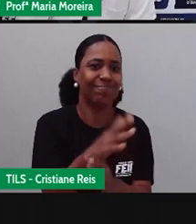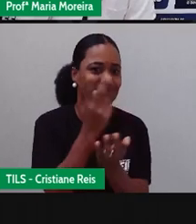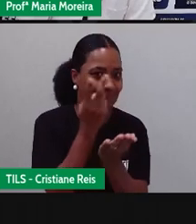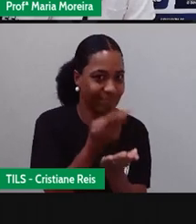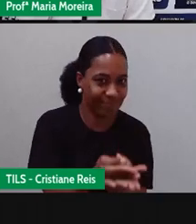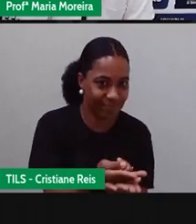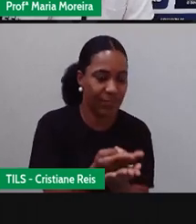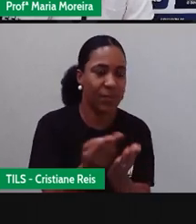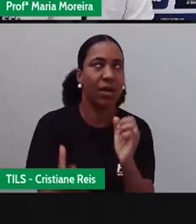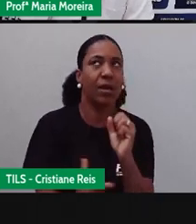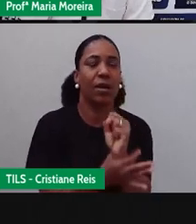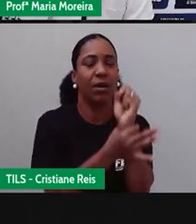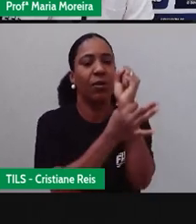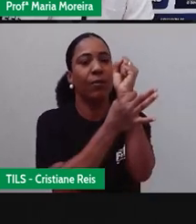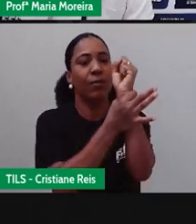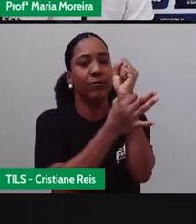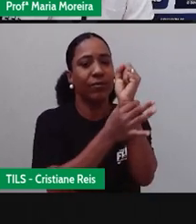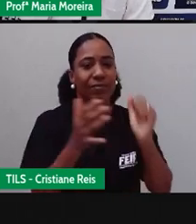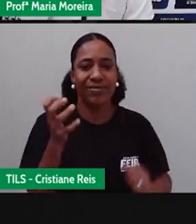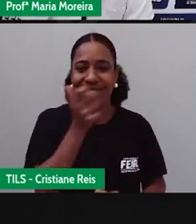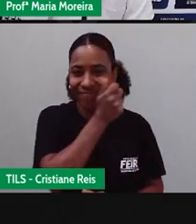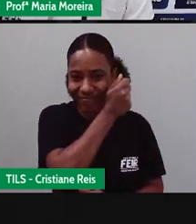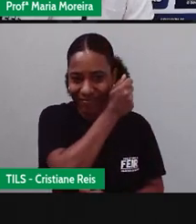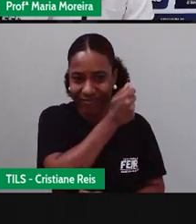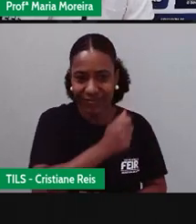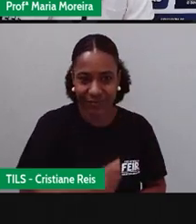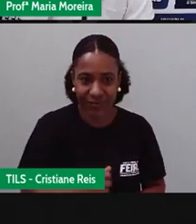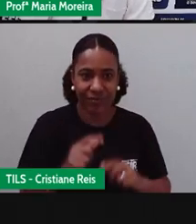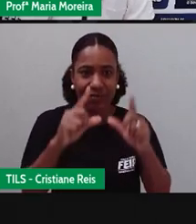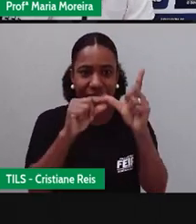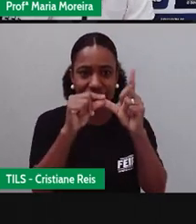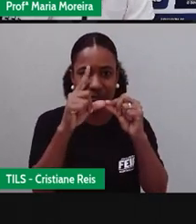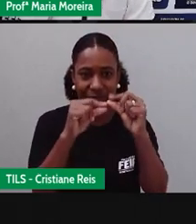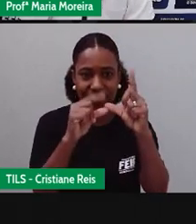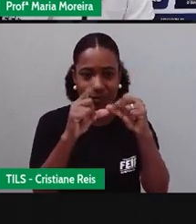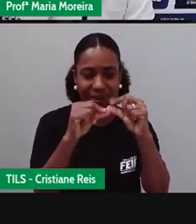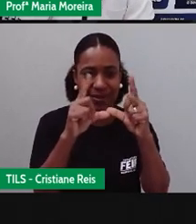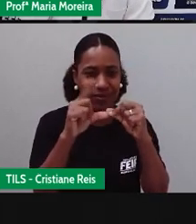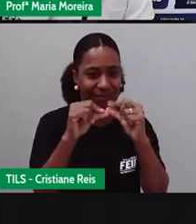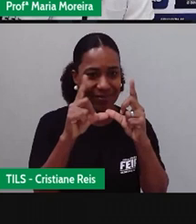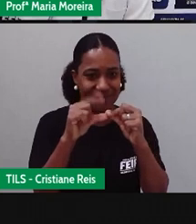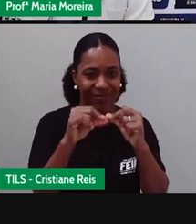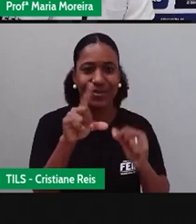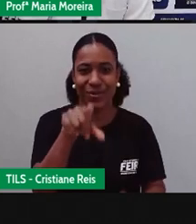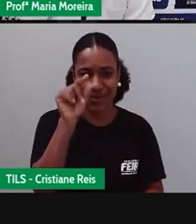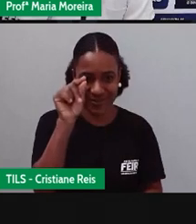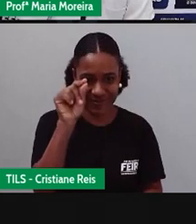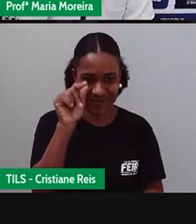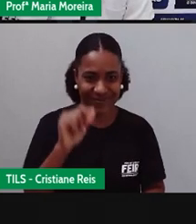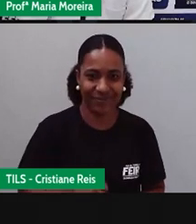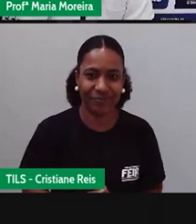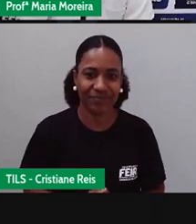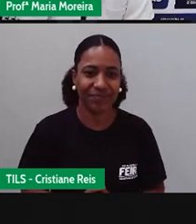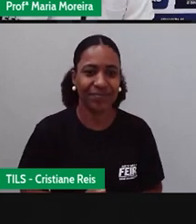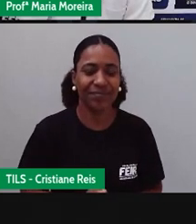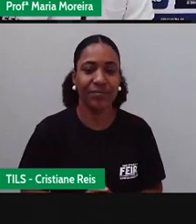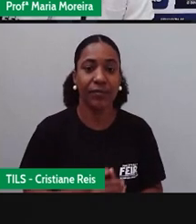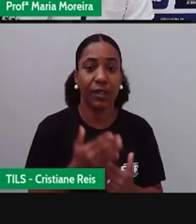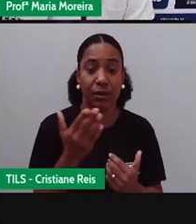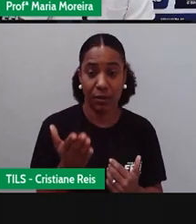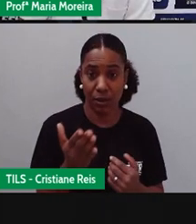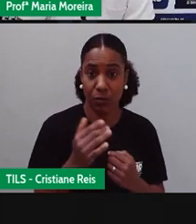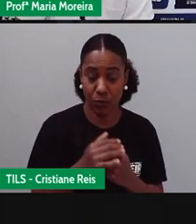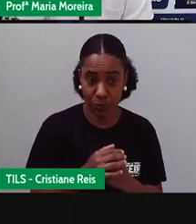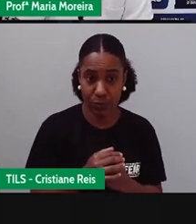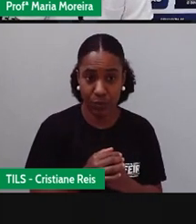Então, essa estrela, ela foi bem escolhida. O carro resgate, né,